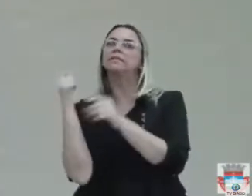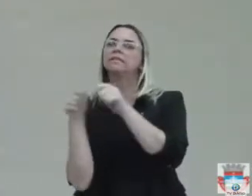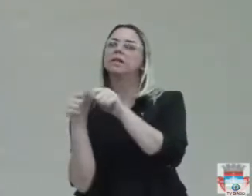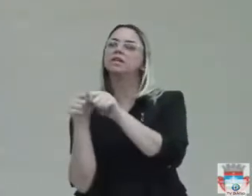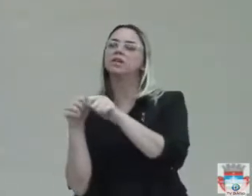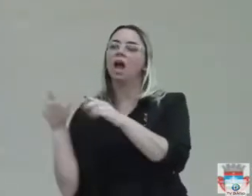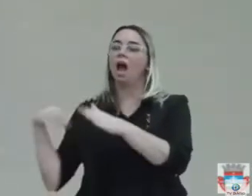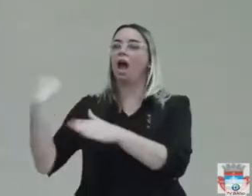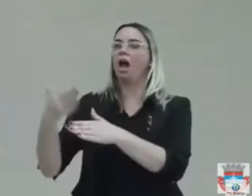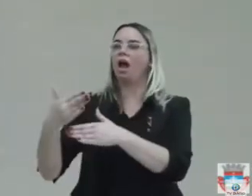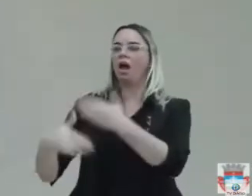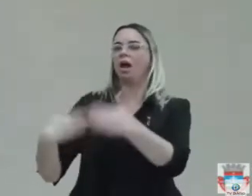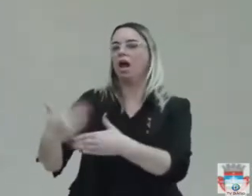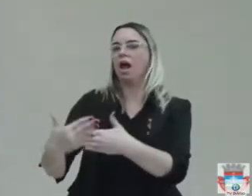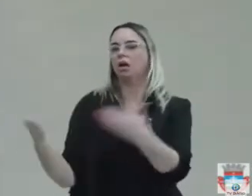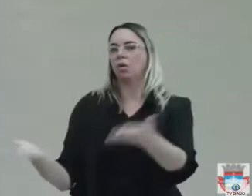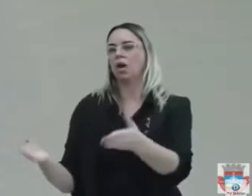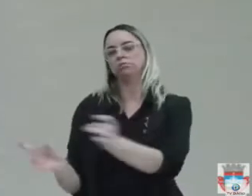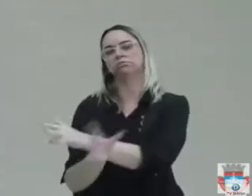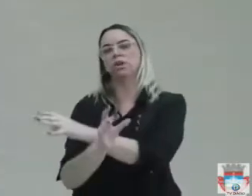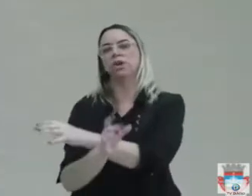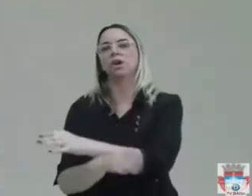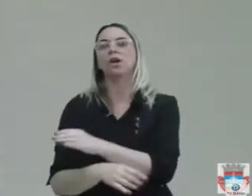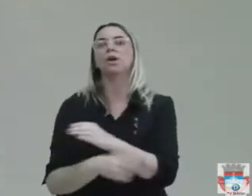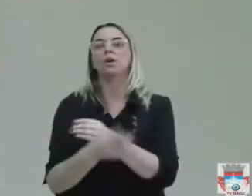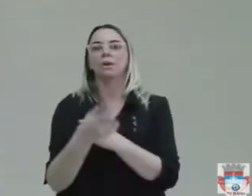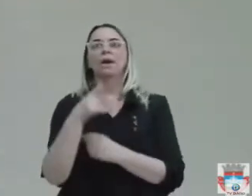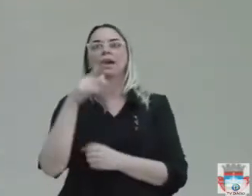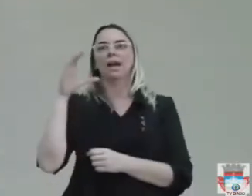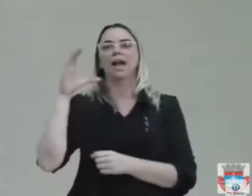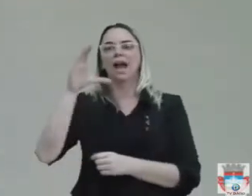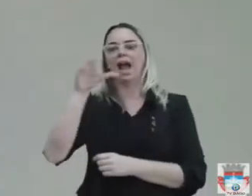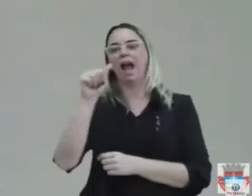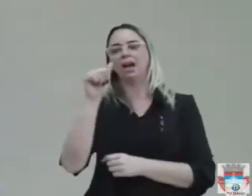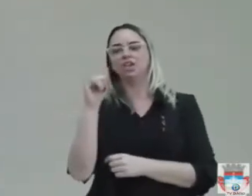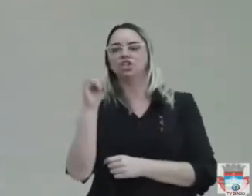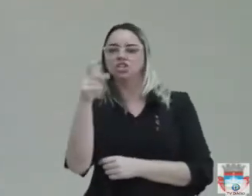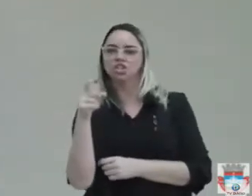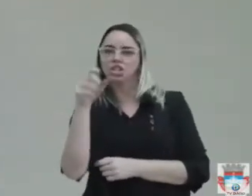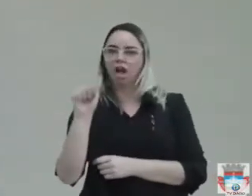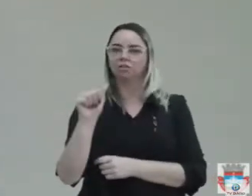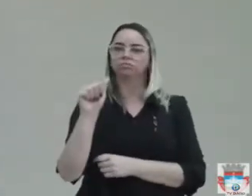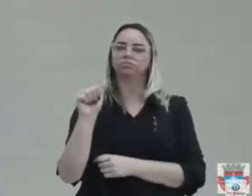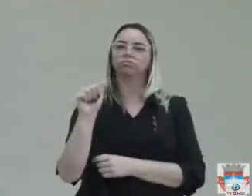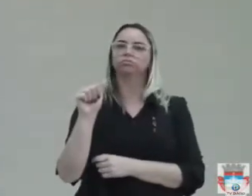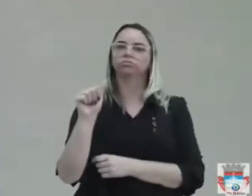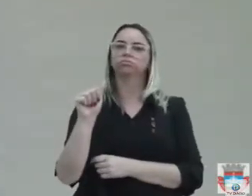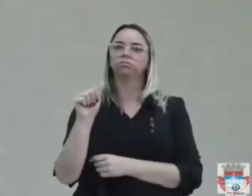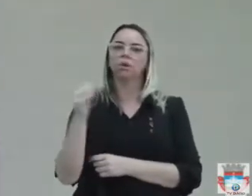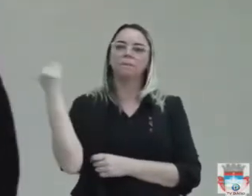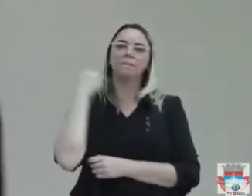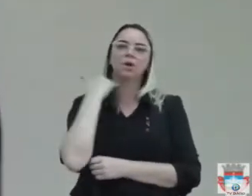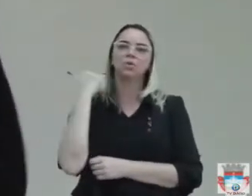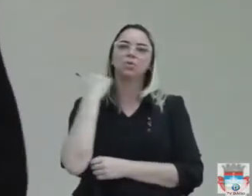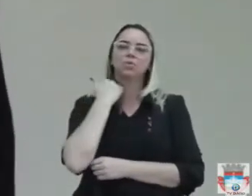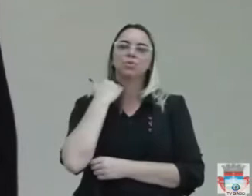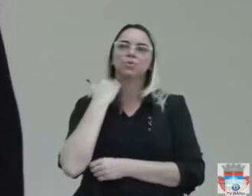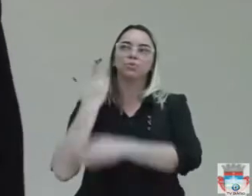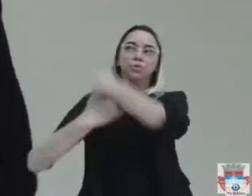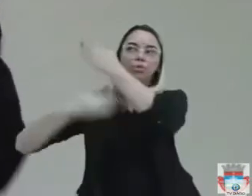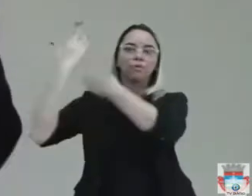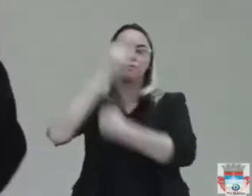obra da gestão anterior, projeto em recurso na Caixa Econômica da gestão anterior. Deixamos aí um projeto